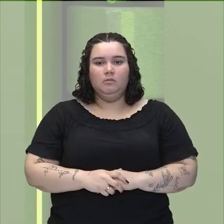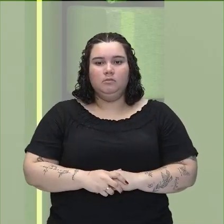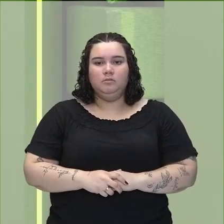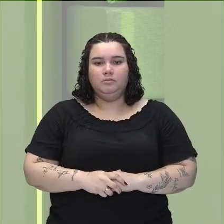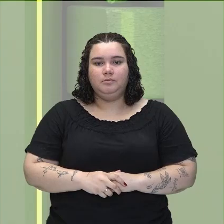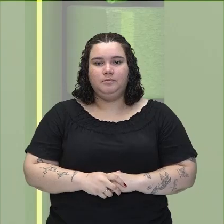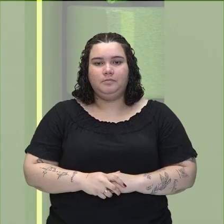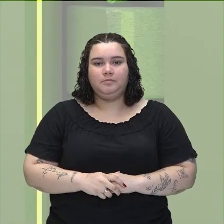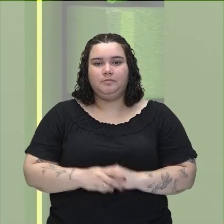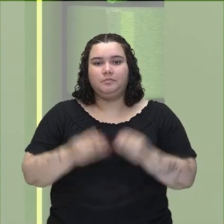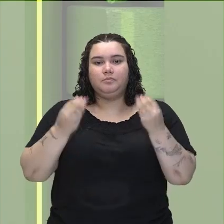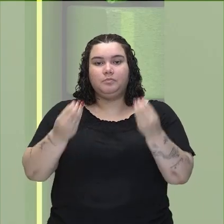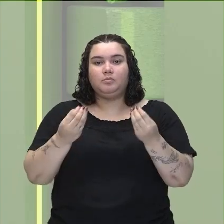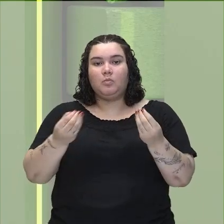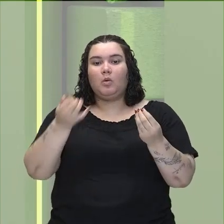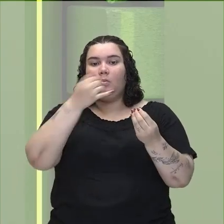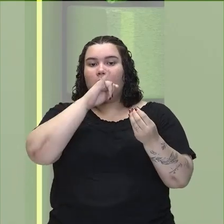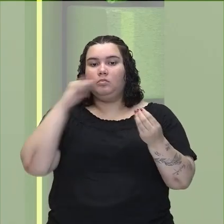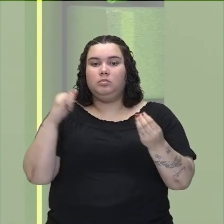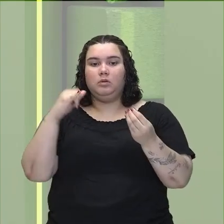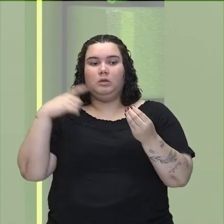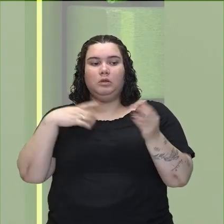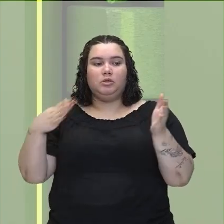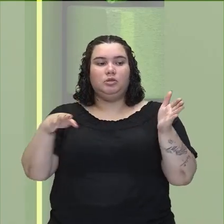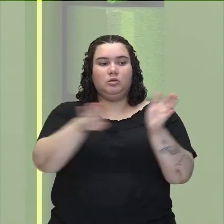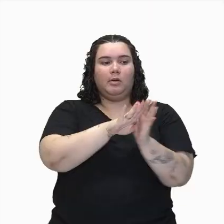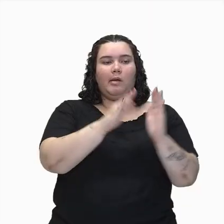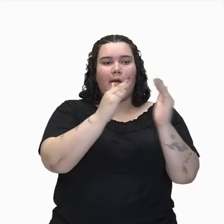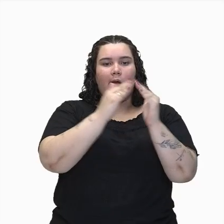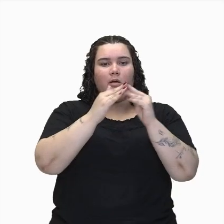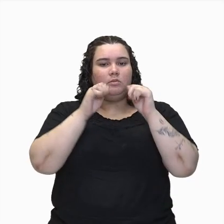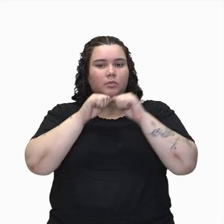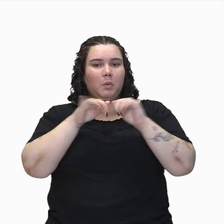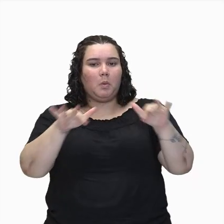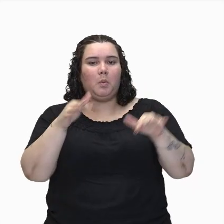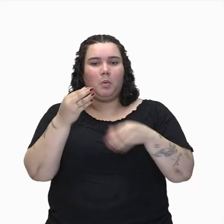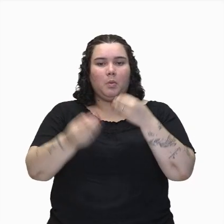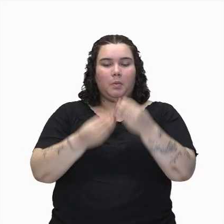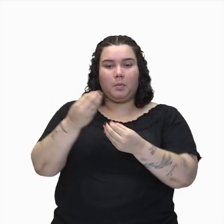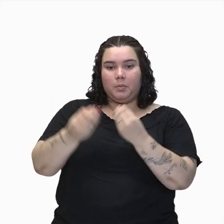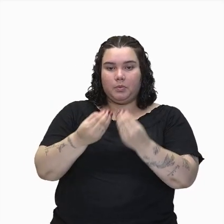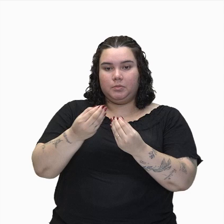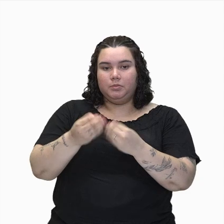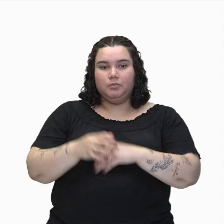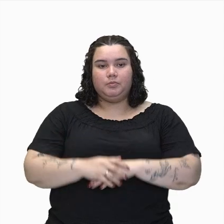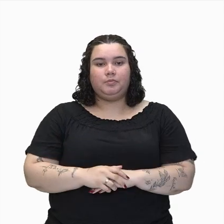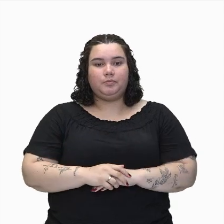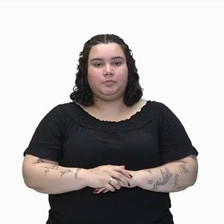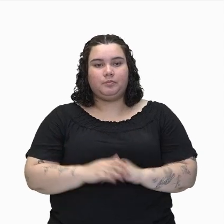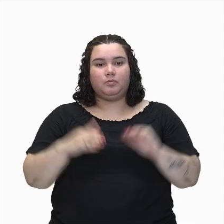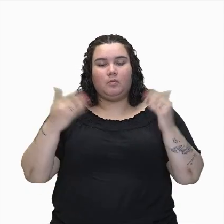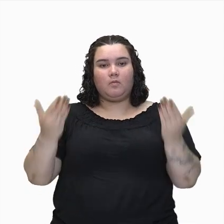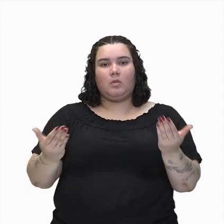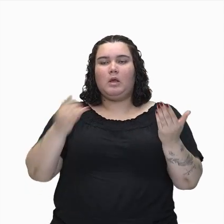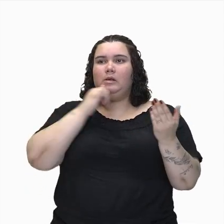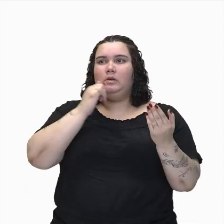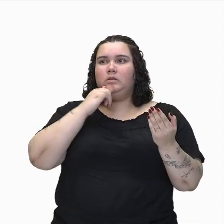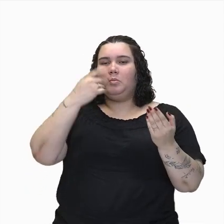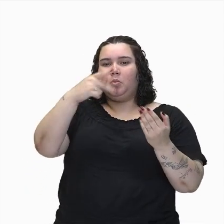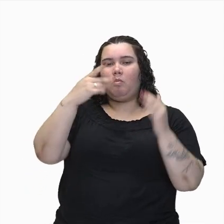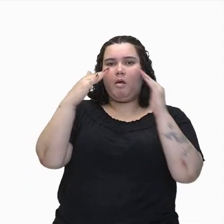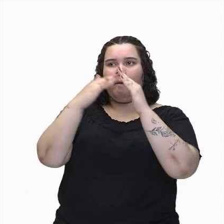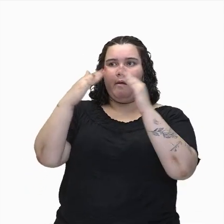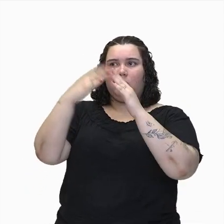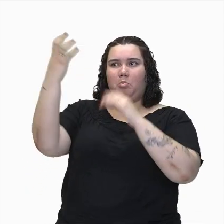energia elétrica chega até as nossas casas, tá, pessoal? Dá só uma olhada. Então, o chuveiro elétrico, a